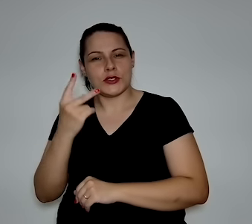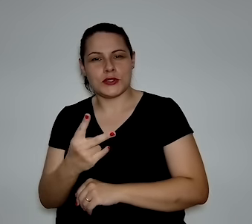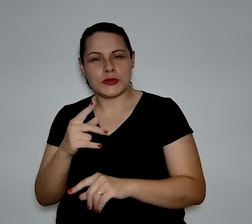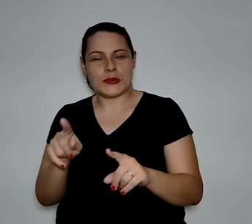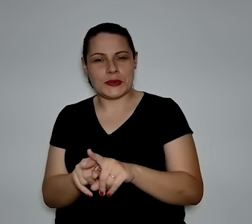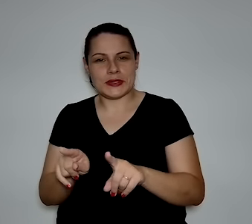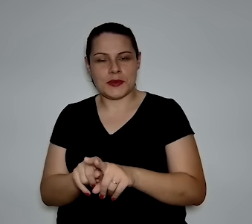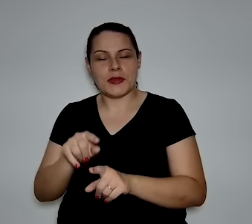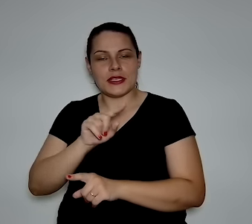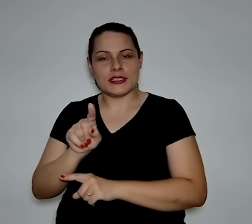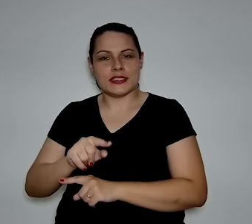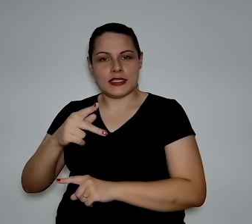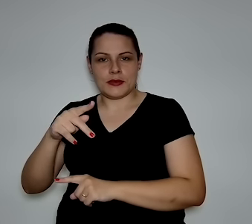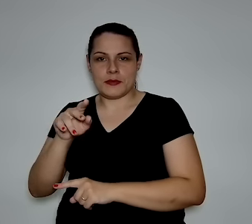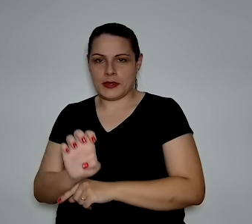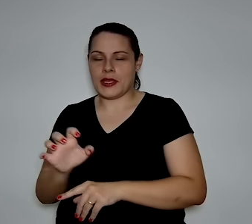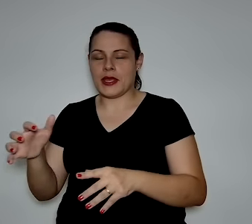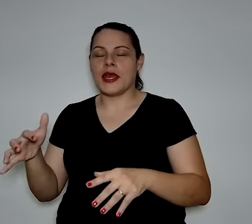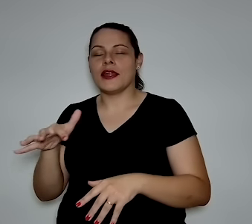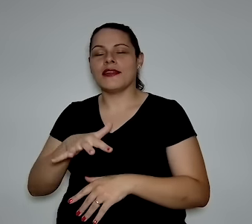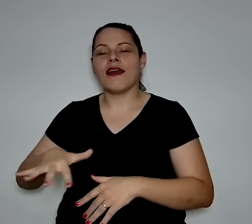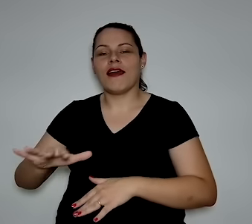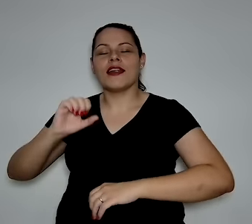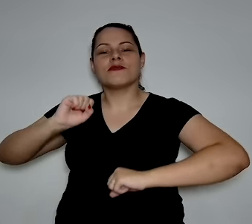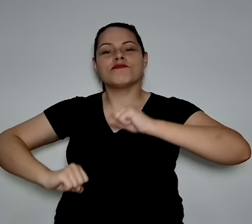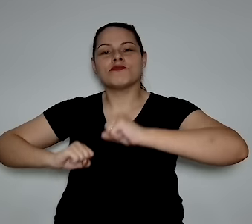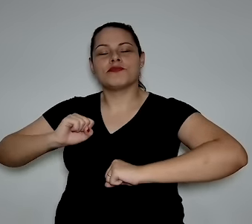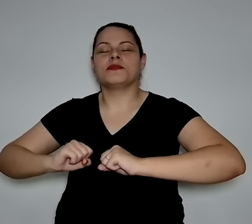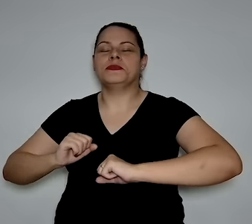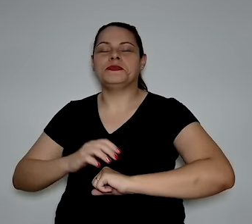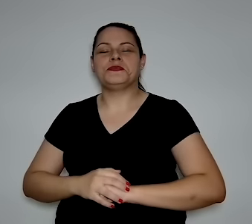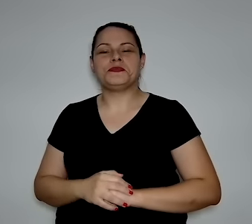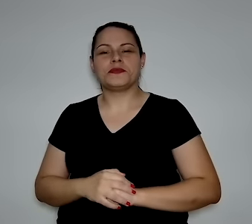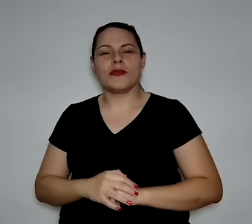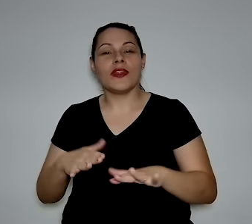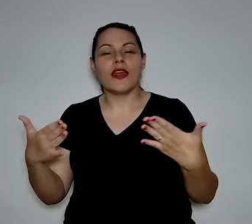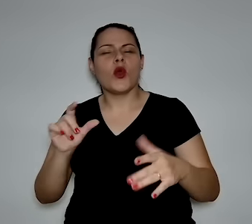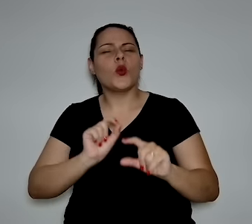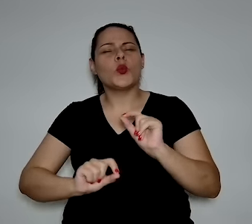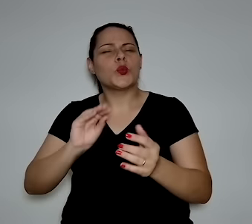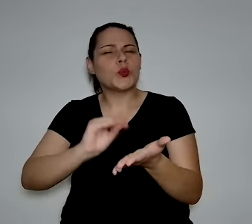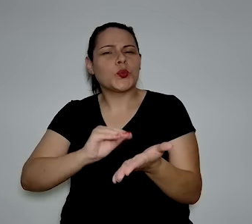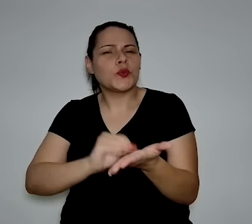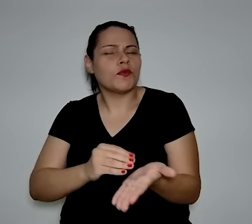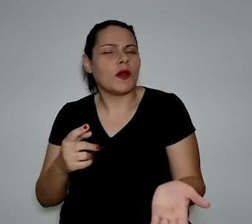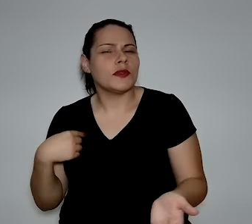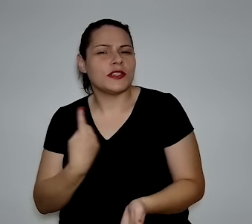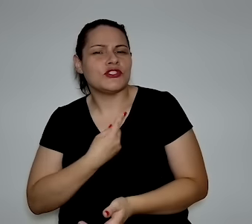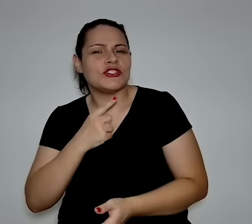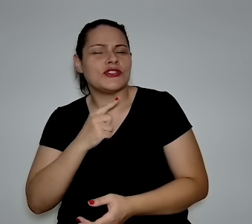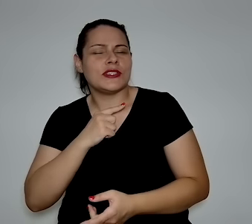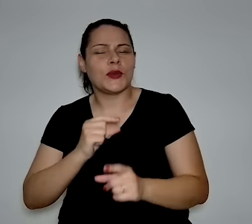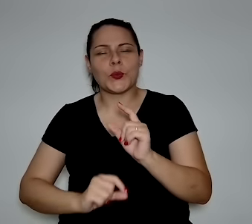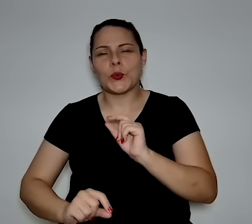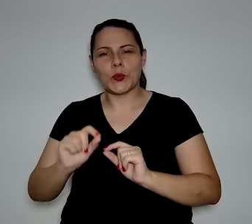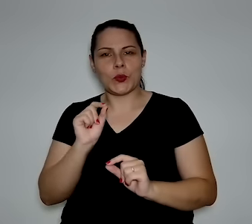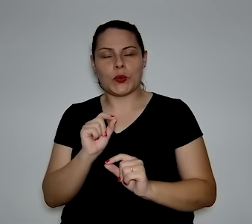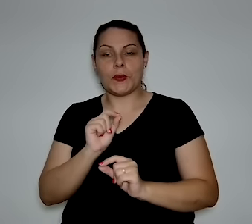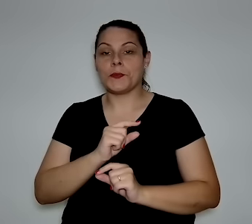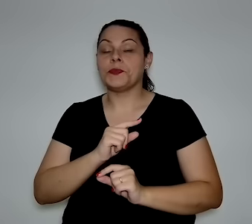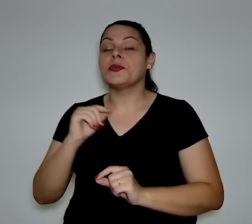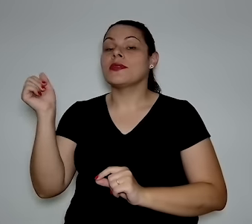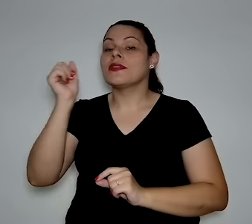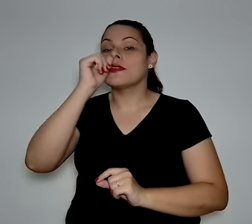da ZPE, no complexo industrial portuário do PSI. E o que falta? Nós temos lá,